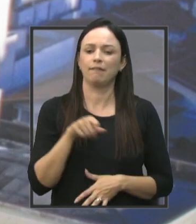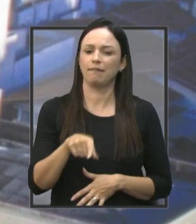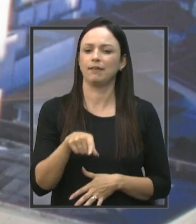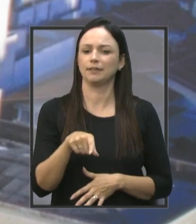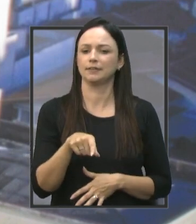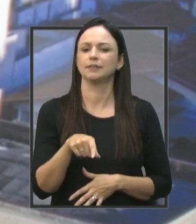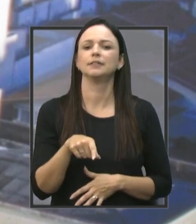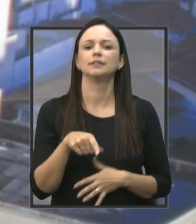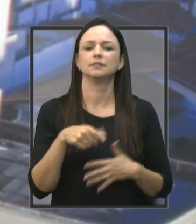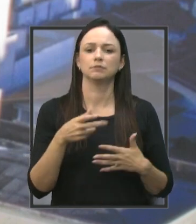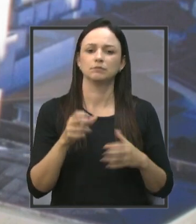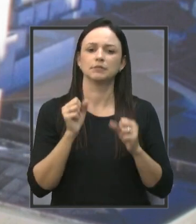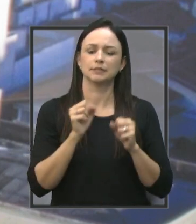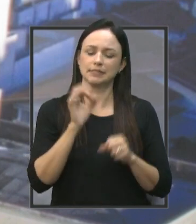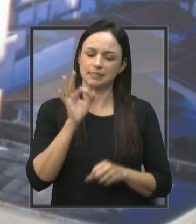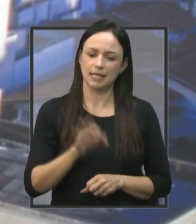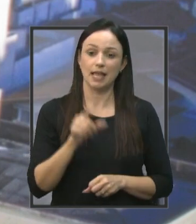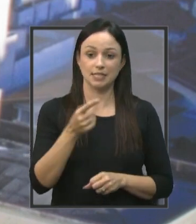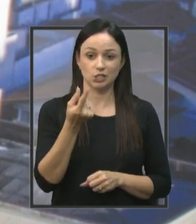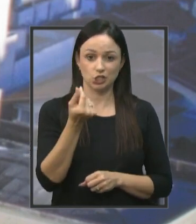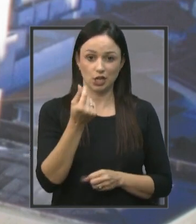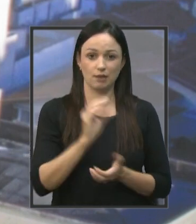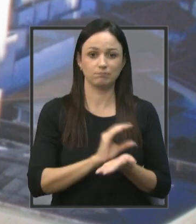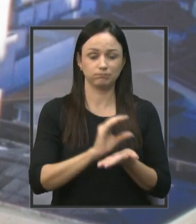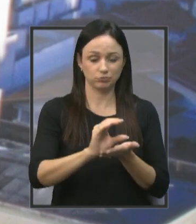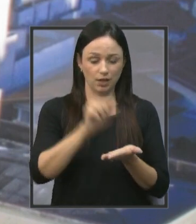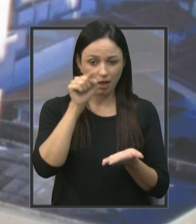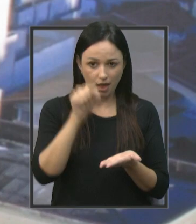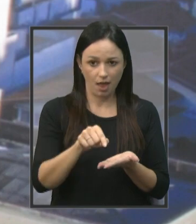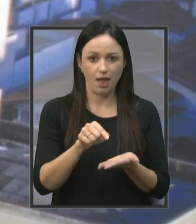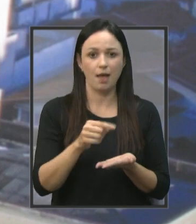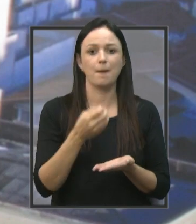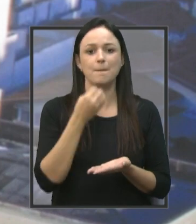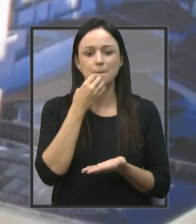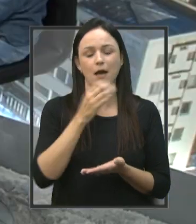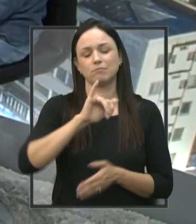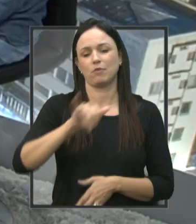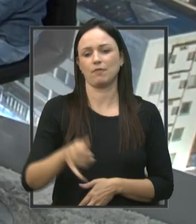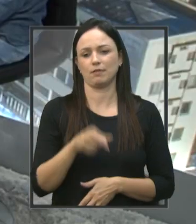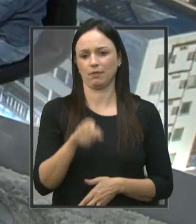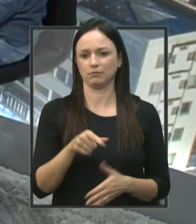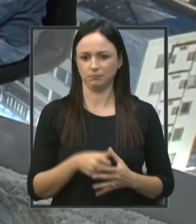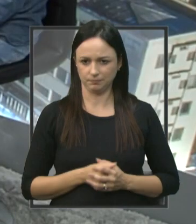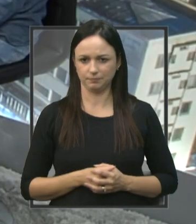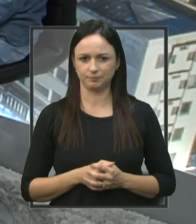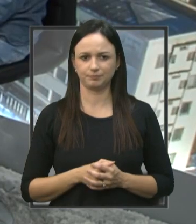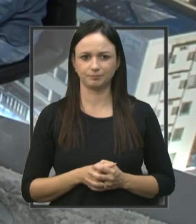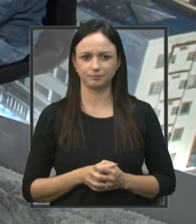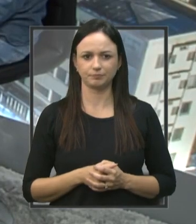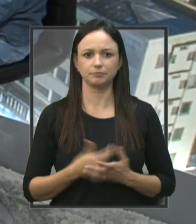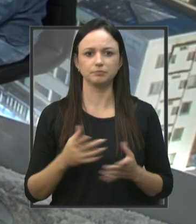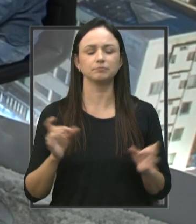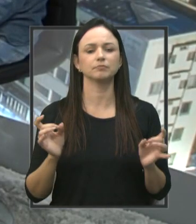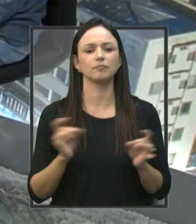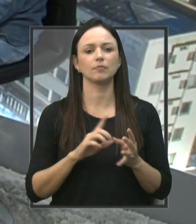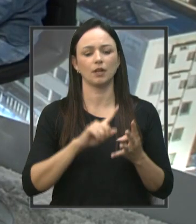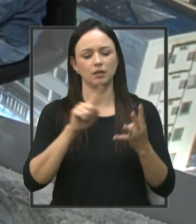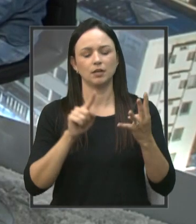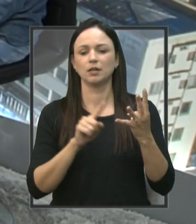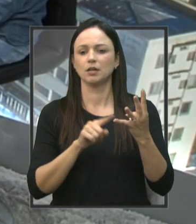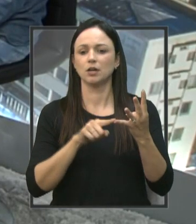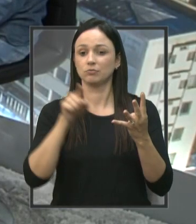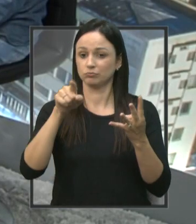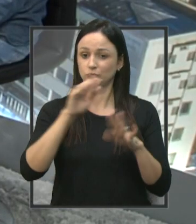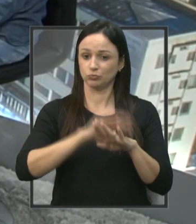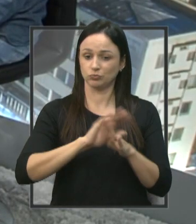podem estar certos, esse dinheiro será muito bem aproveitado. Bom, e finalizando a quarta emenda proposta